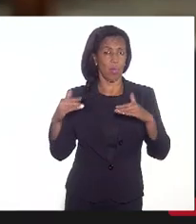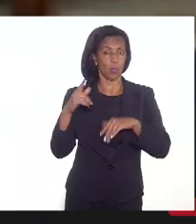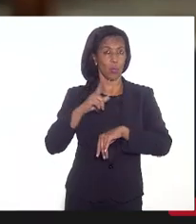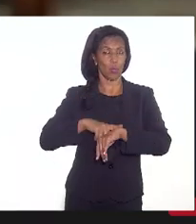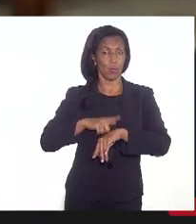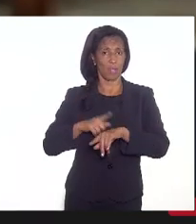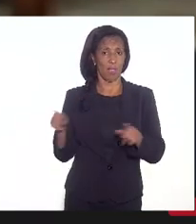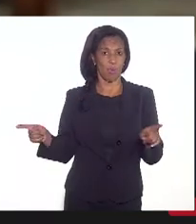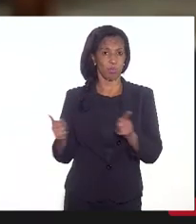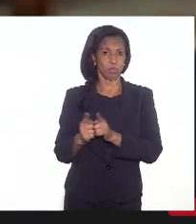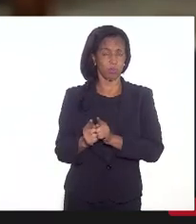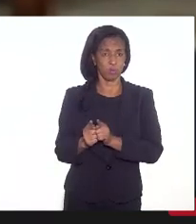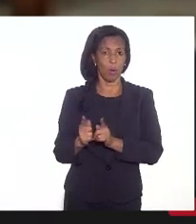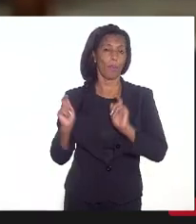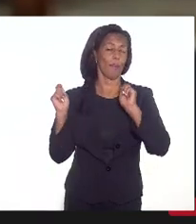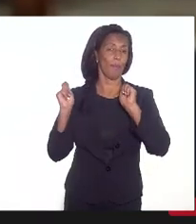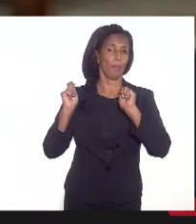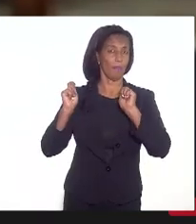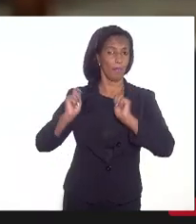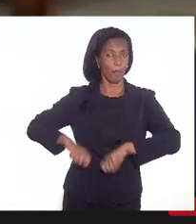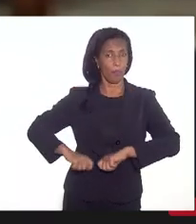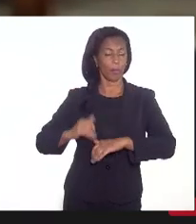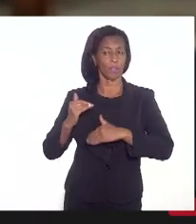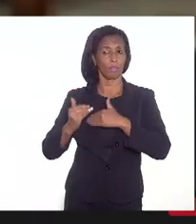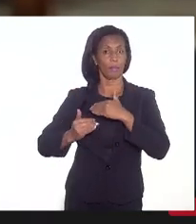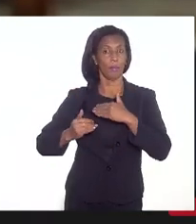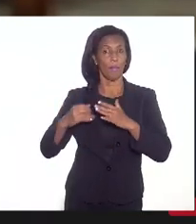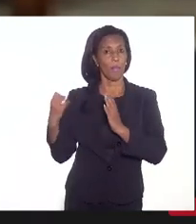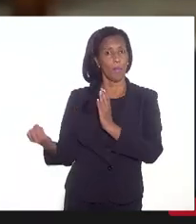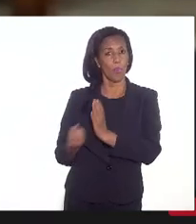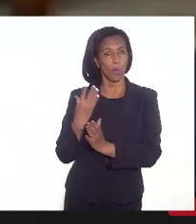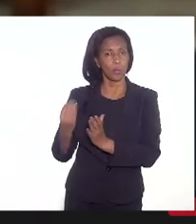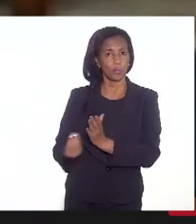de tempo que nós temos para poder produzir